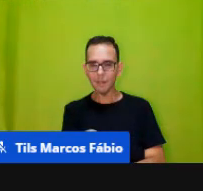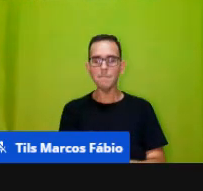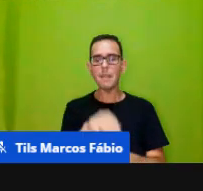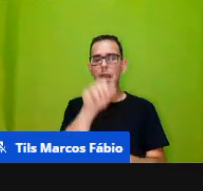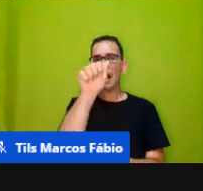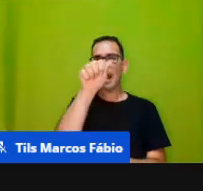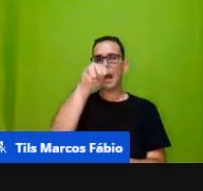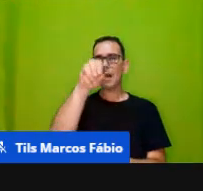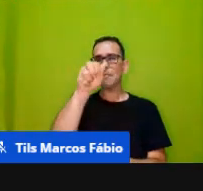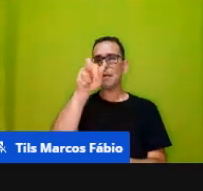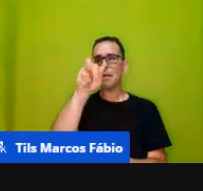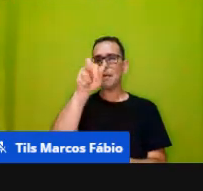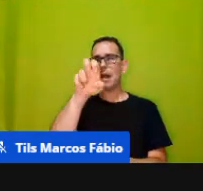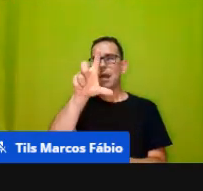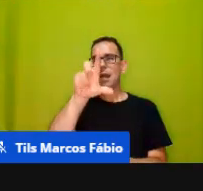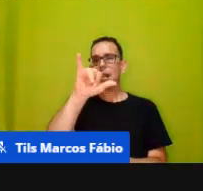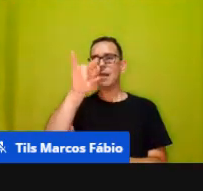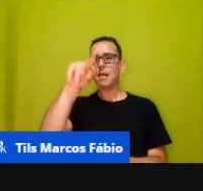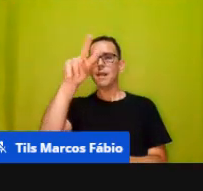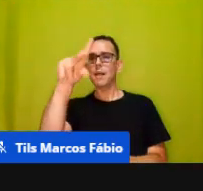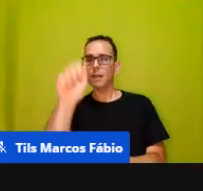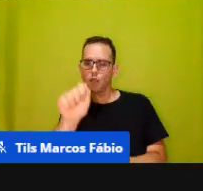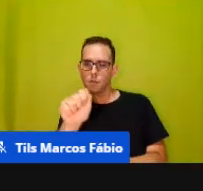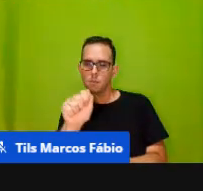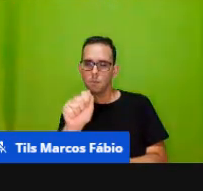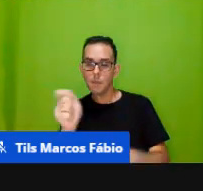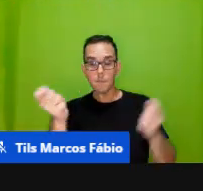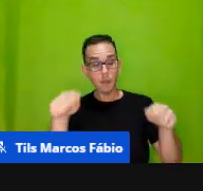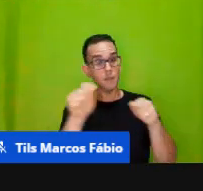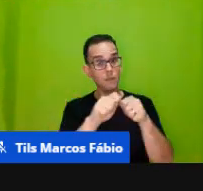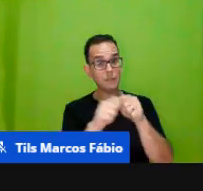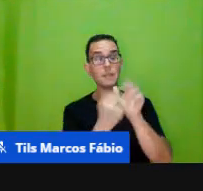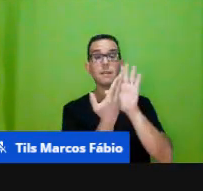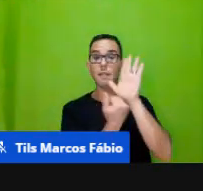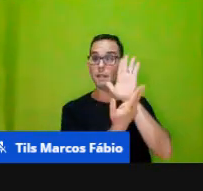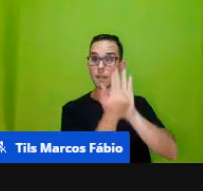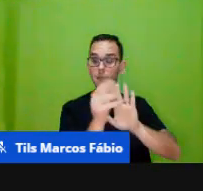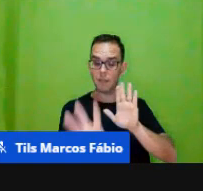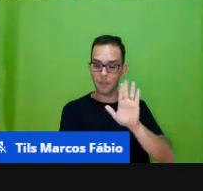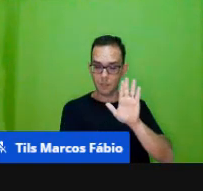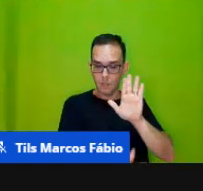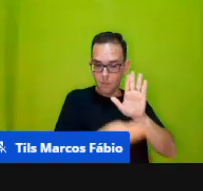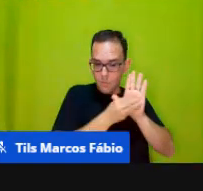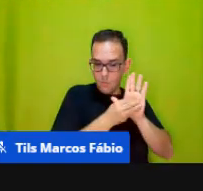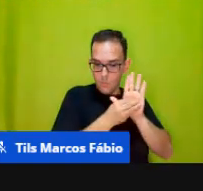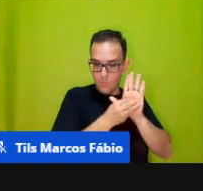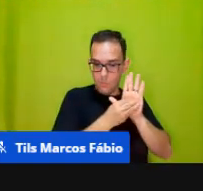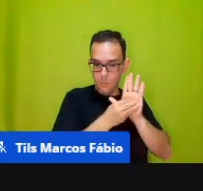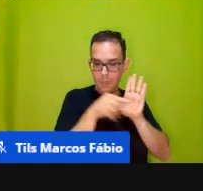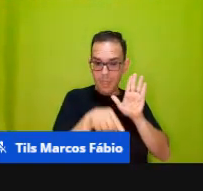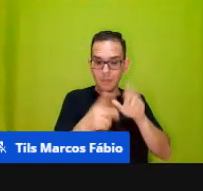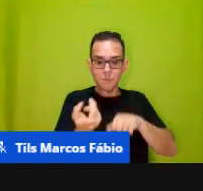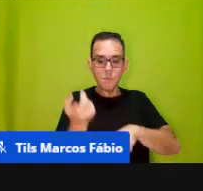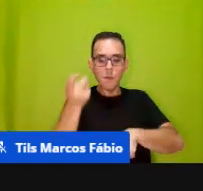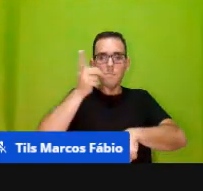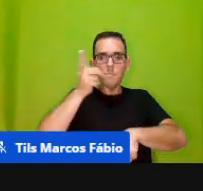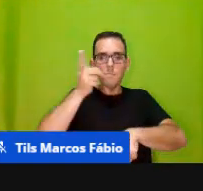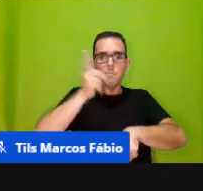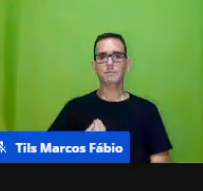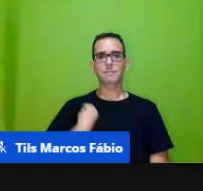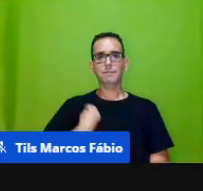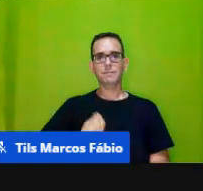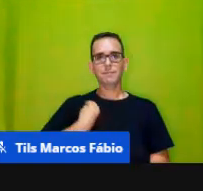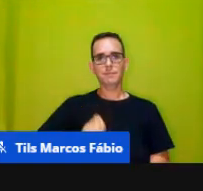a gente pede posteriormente para que ela faça um desenho, né, sobre esse momento vivido, nós